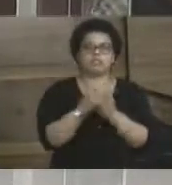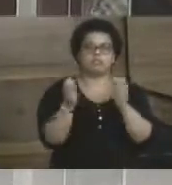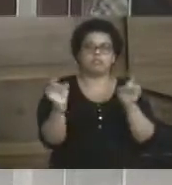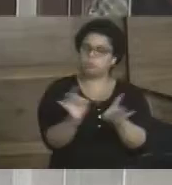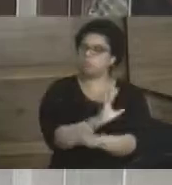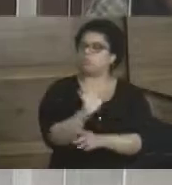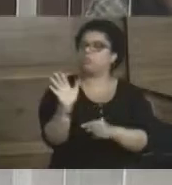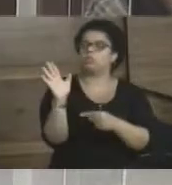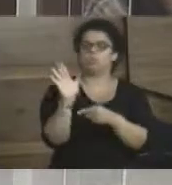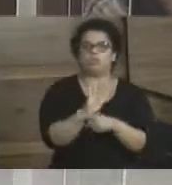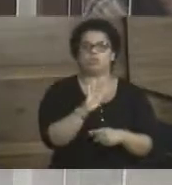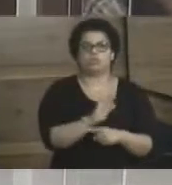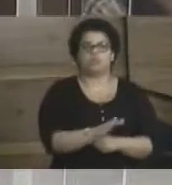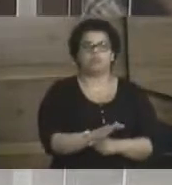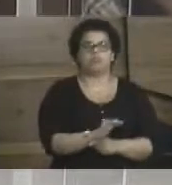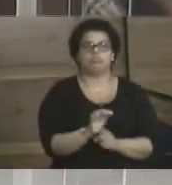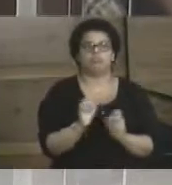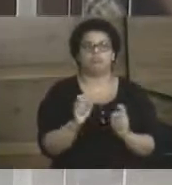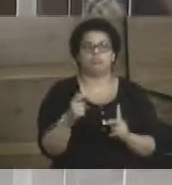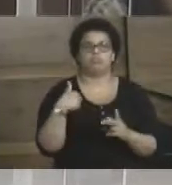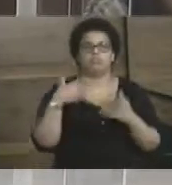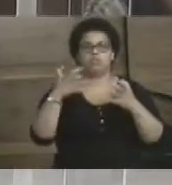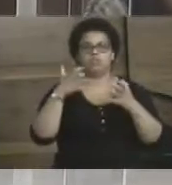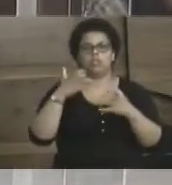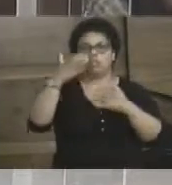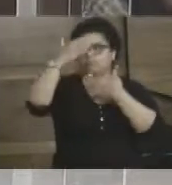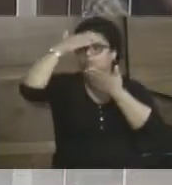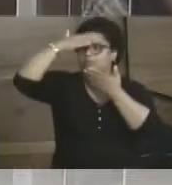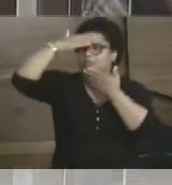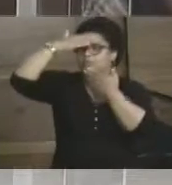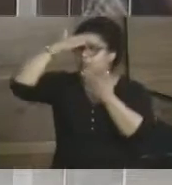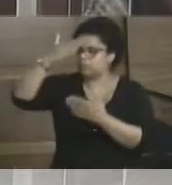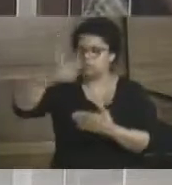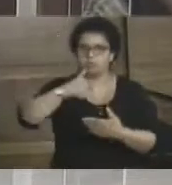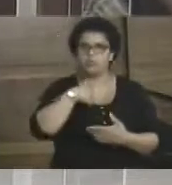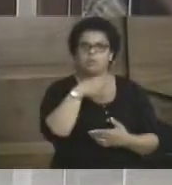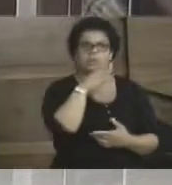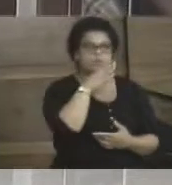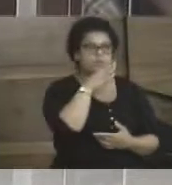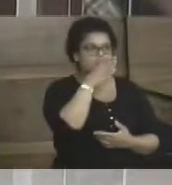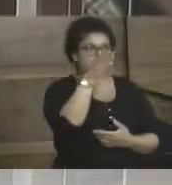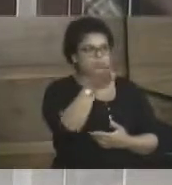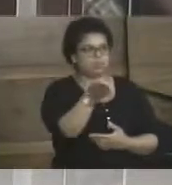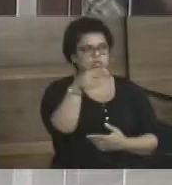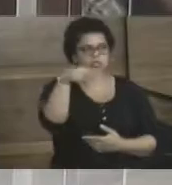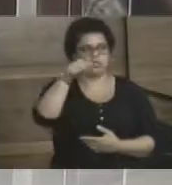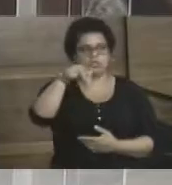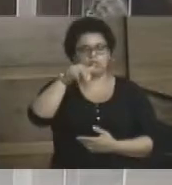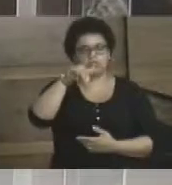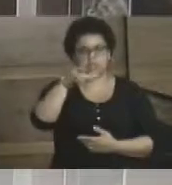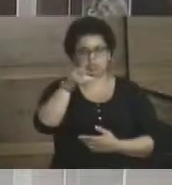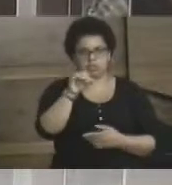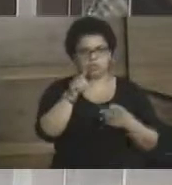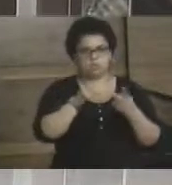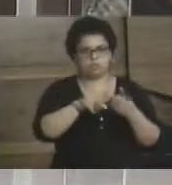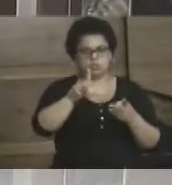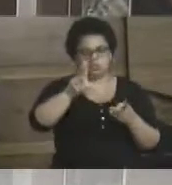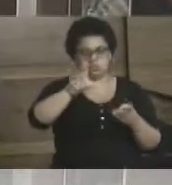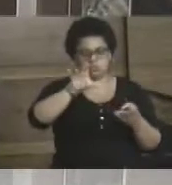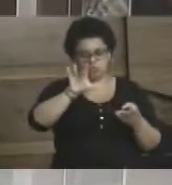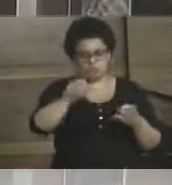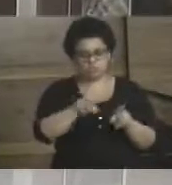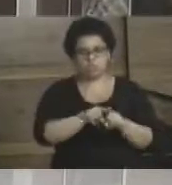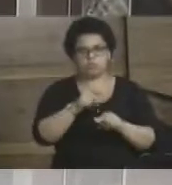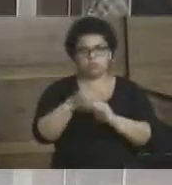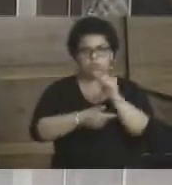prontos para nos ajudar. Então, quero deixar o meu agradecimento, o meu reconhecimento a eles, o Naninho e o Lúcio. Agradecer o serviço público